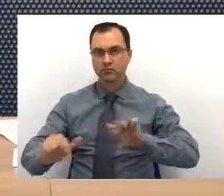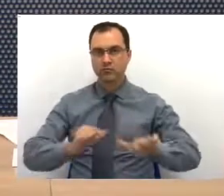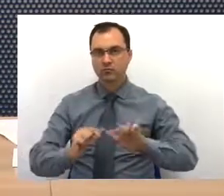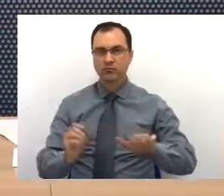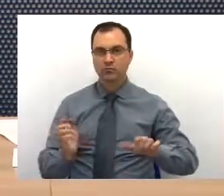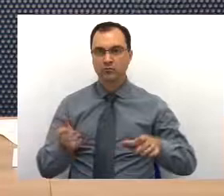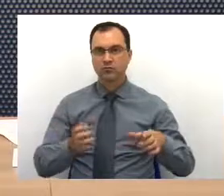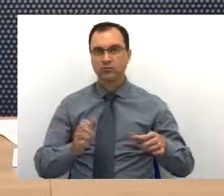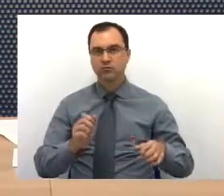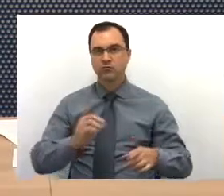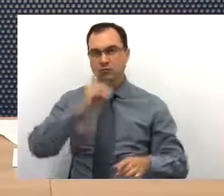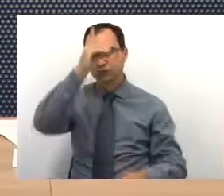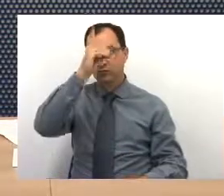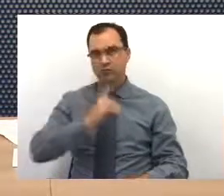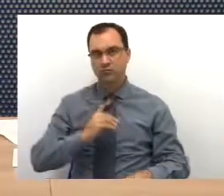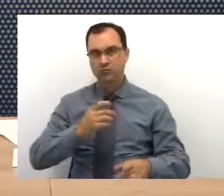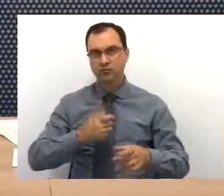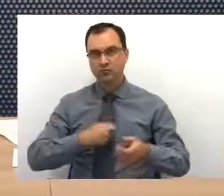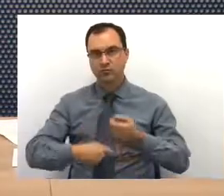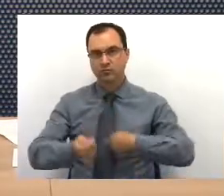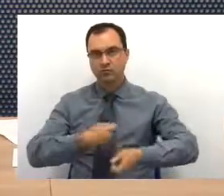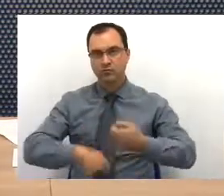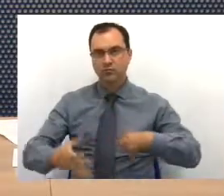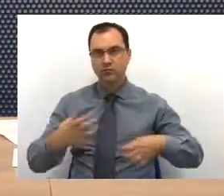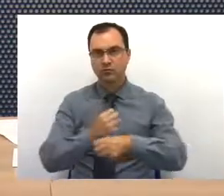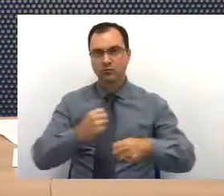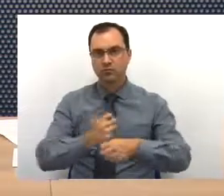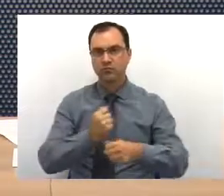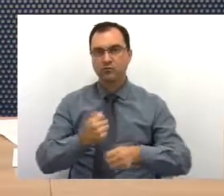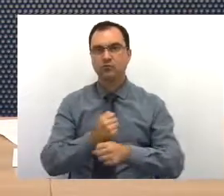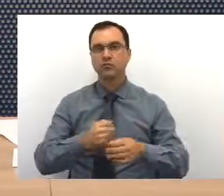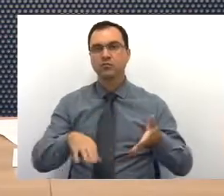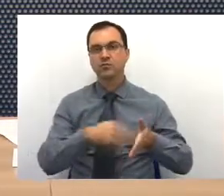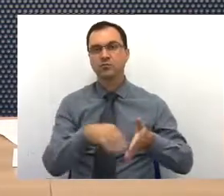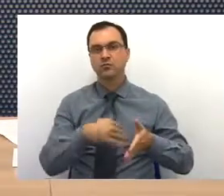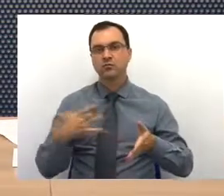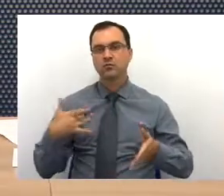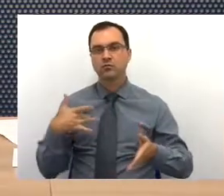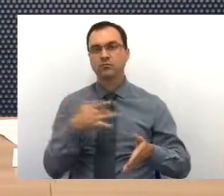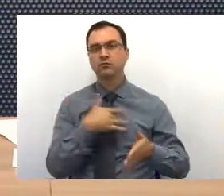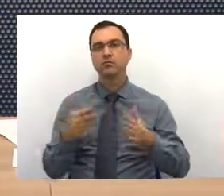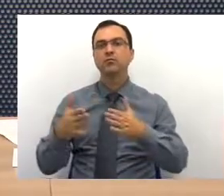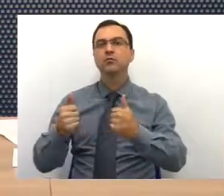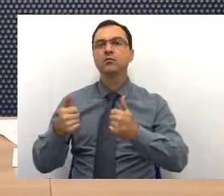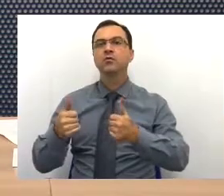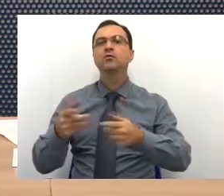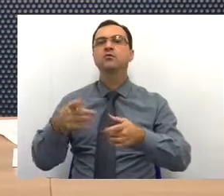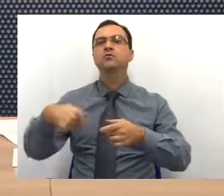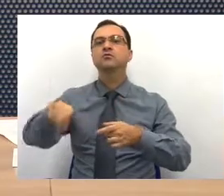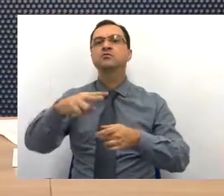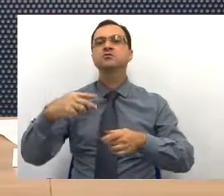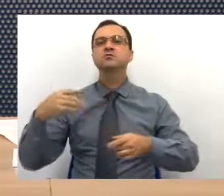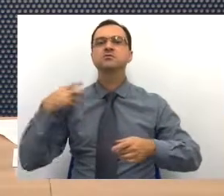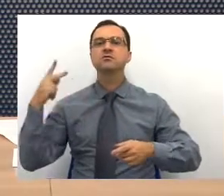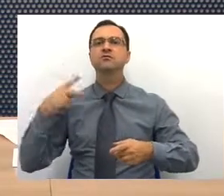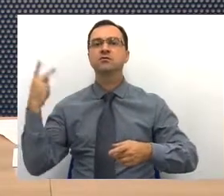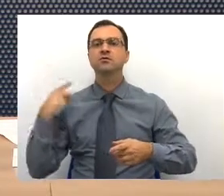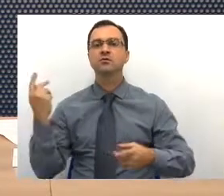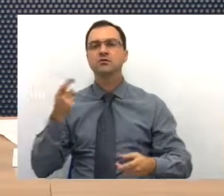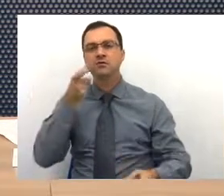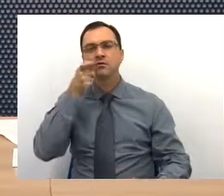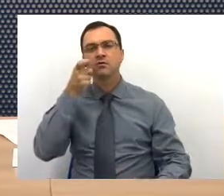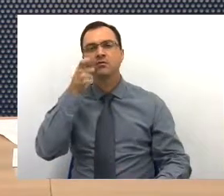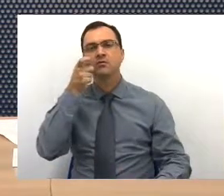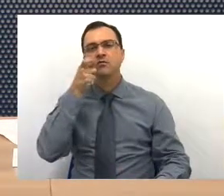de Diretoria Financeira da Secretaria da Saúde. Peço a colaboração dos nobres vereadores, tendo em vista